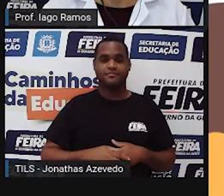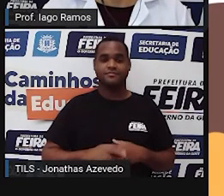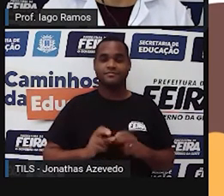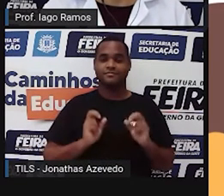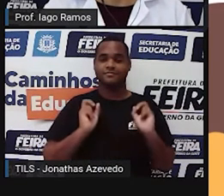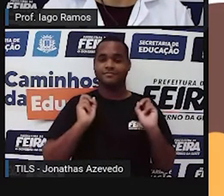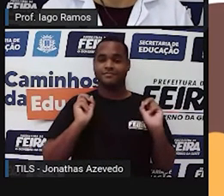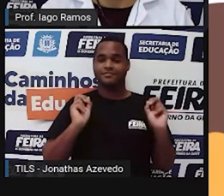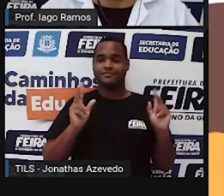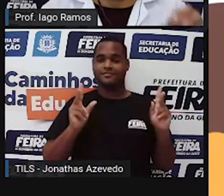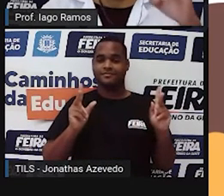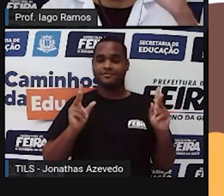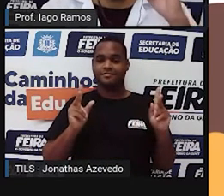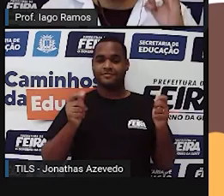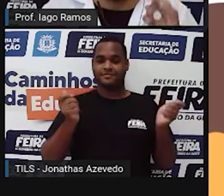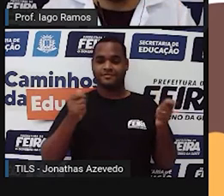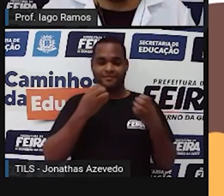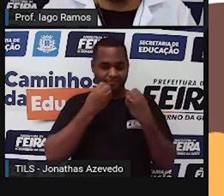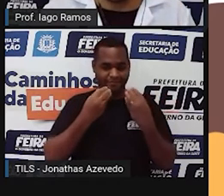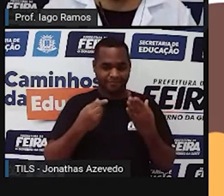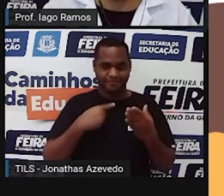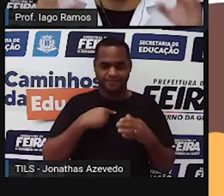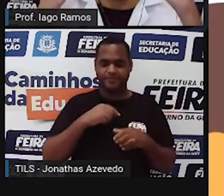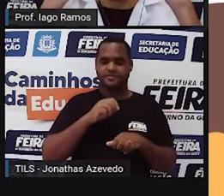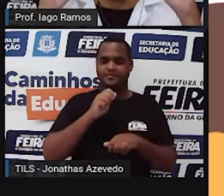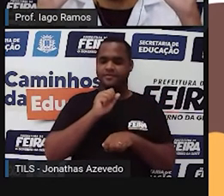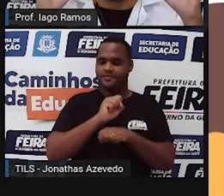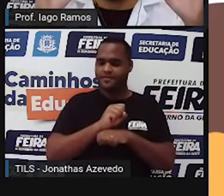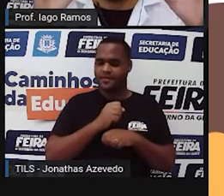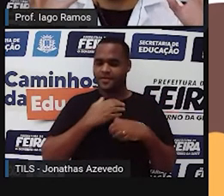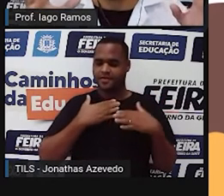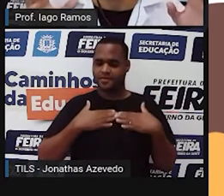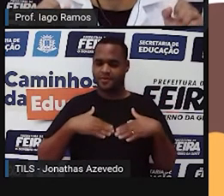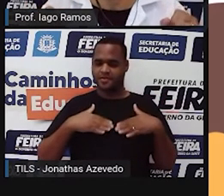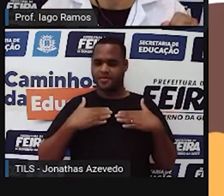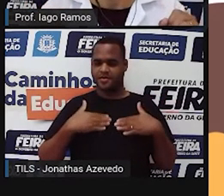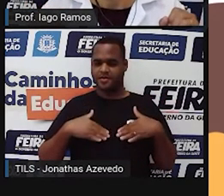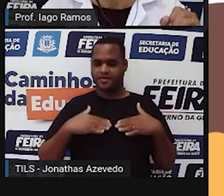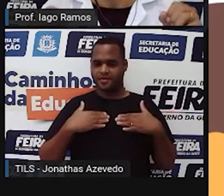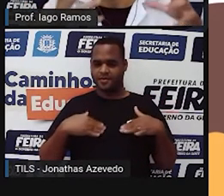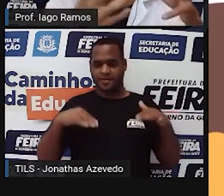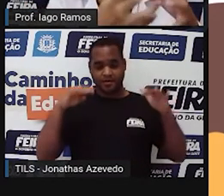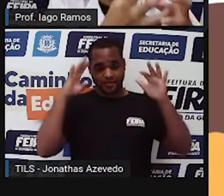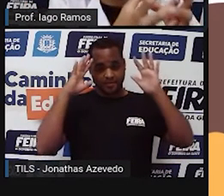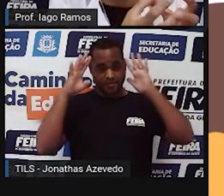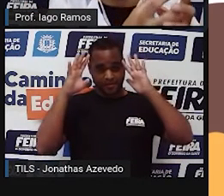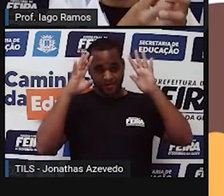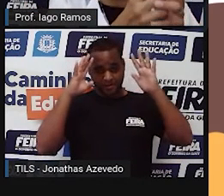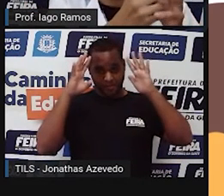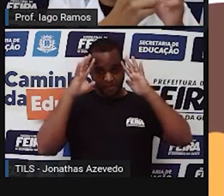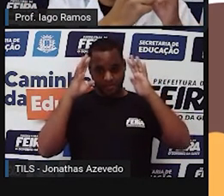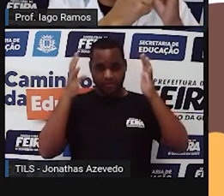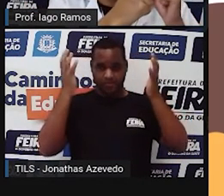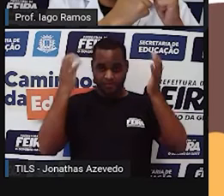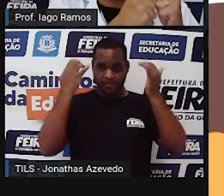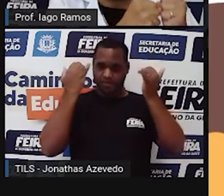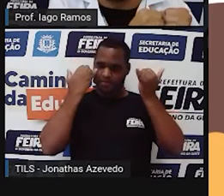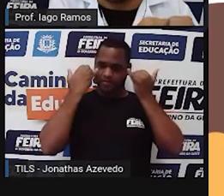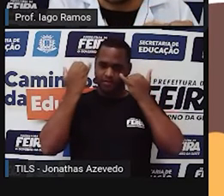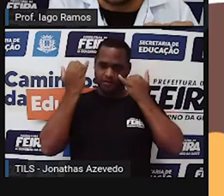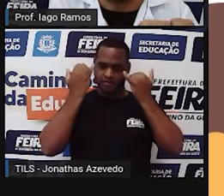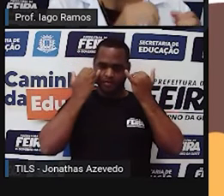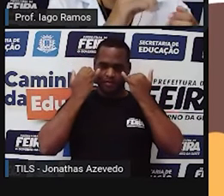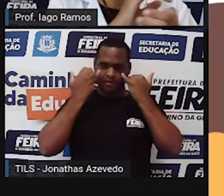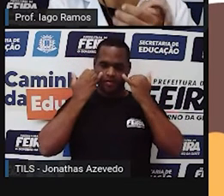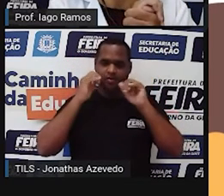Prontinho, bacana. Essa pequena pausa faz com que o nosso cérebro, né? Ele guarde as informações que ele já